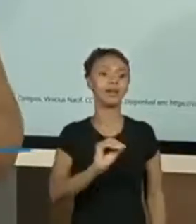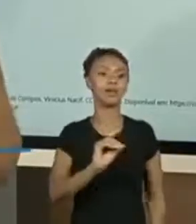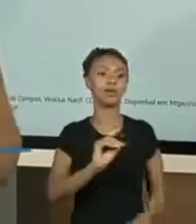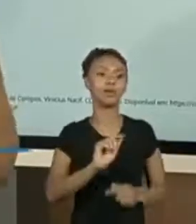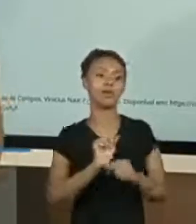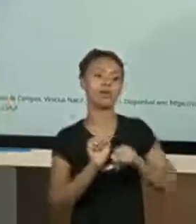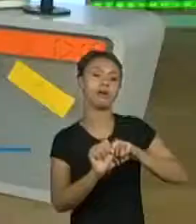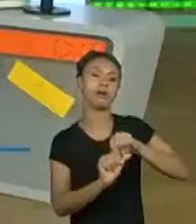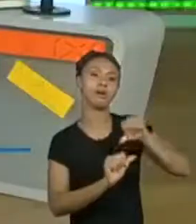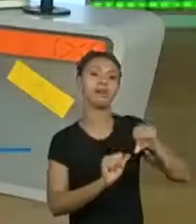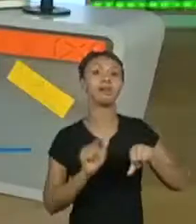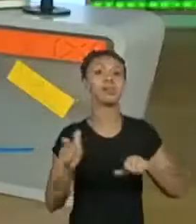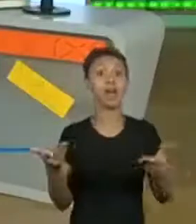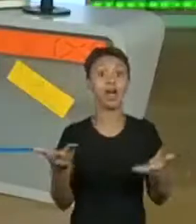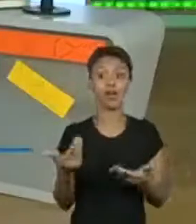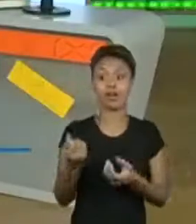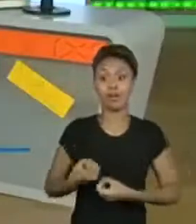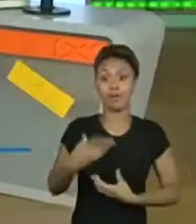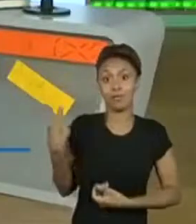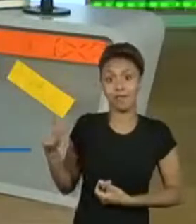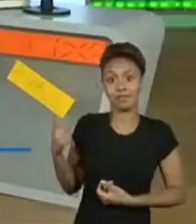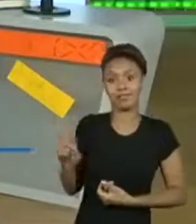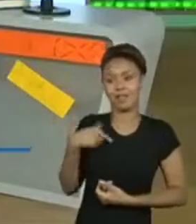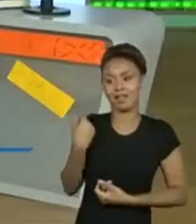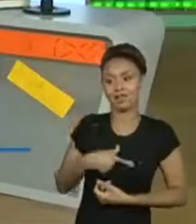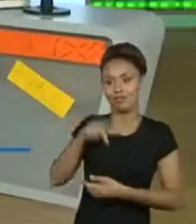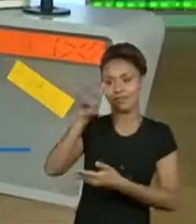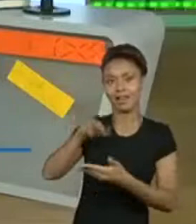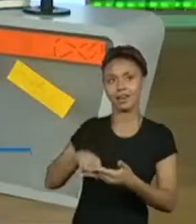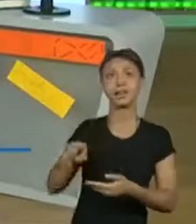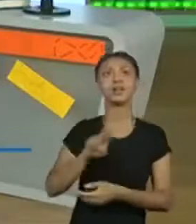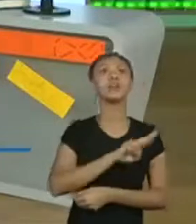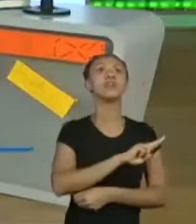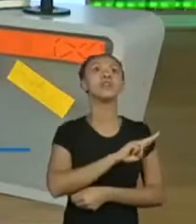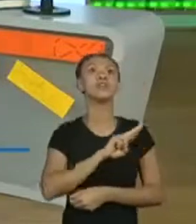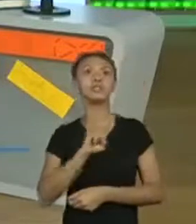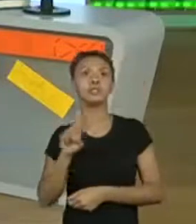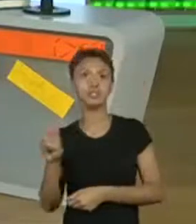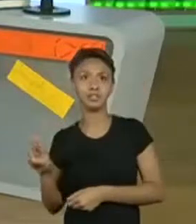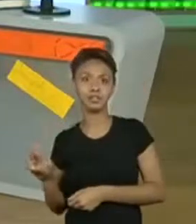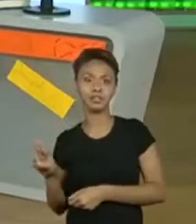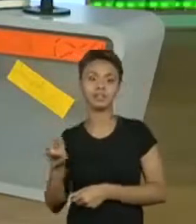agora. Esse poema chama-se Os Números.